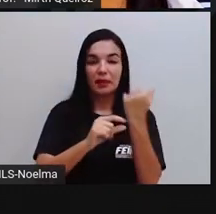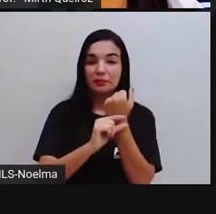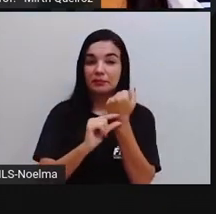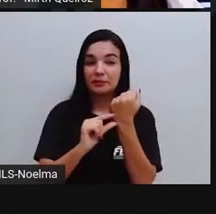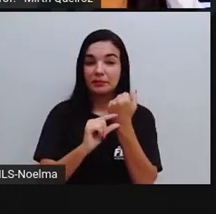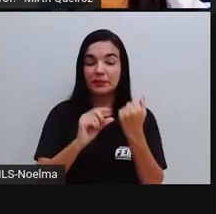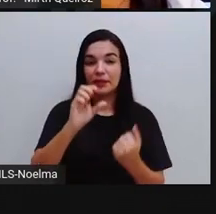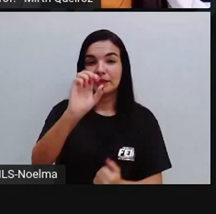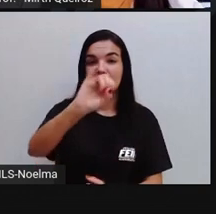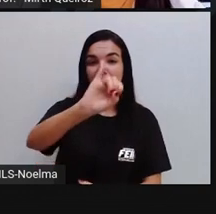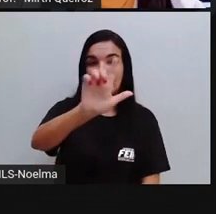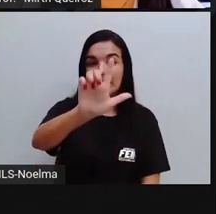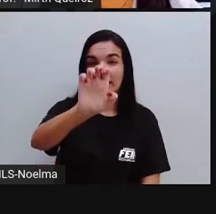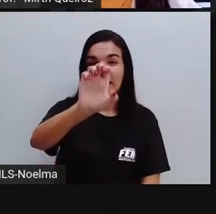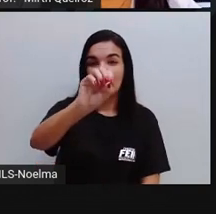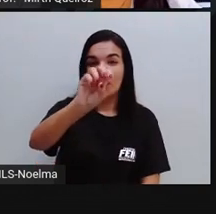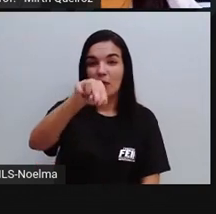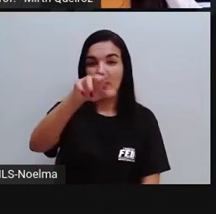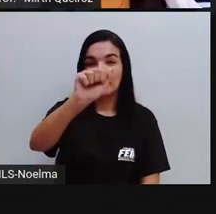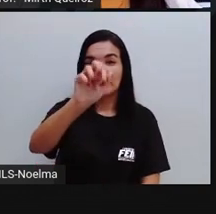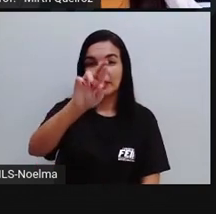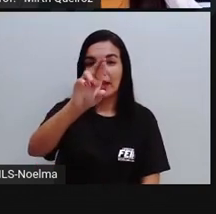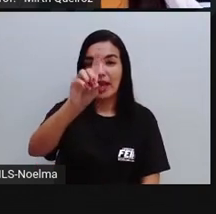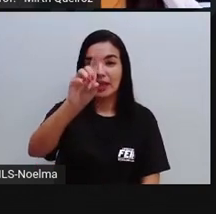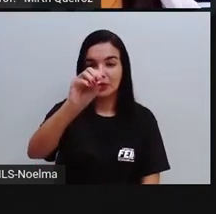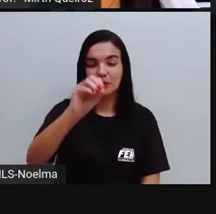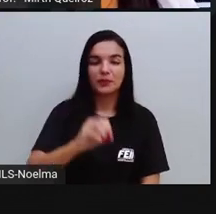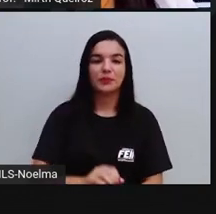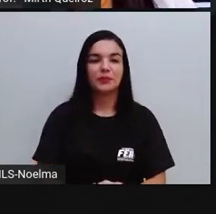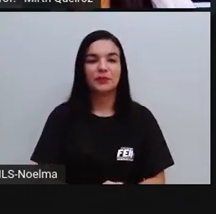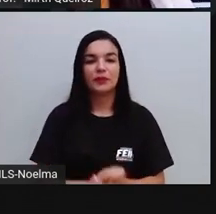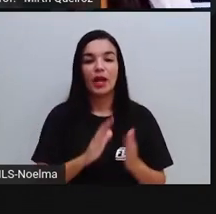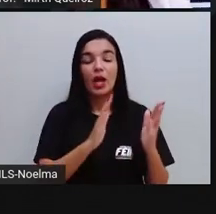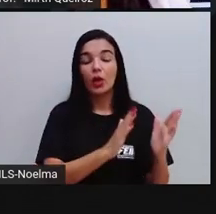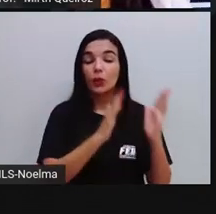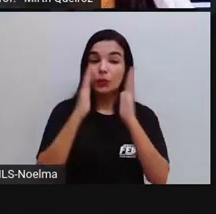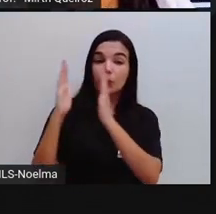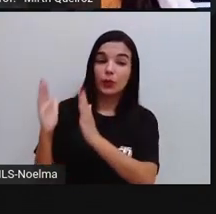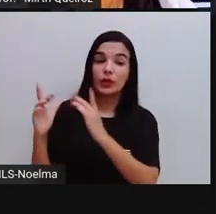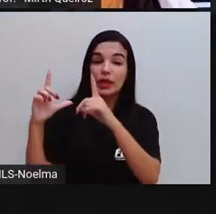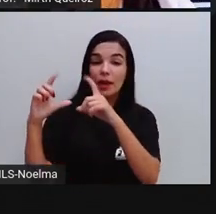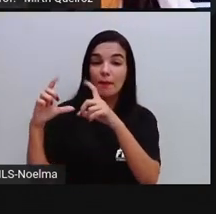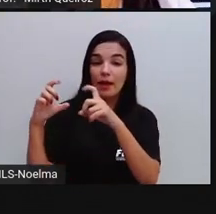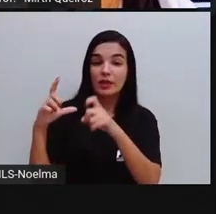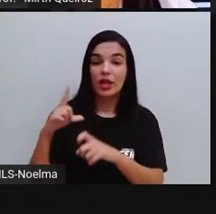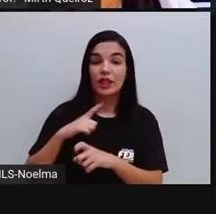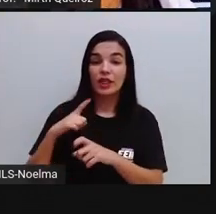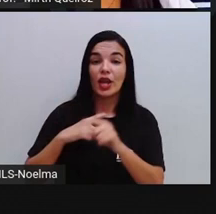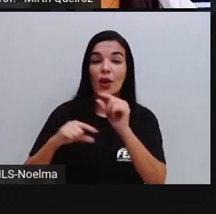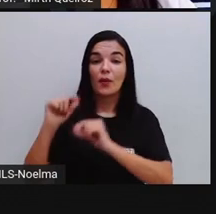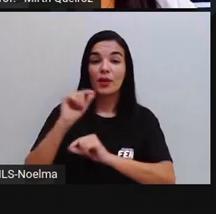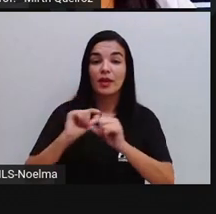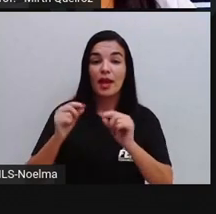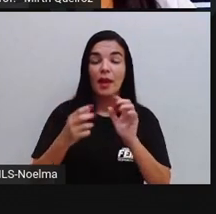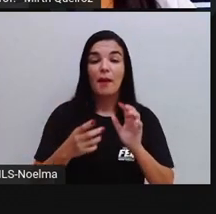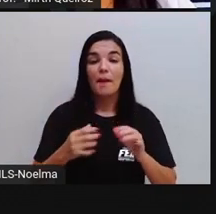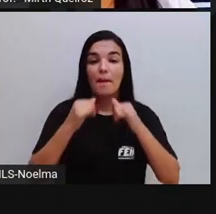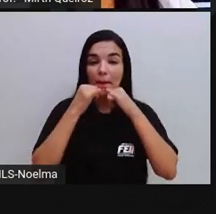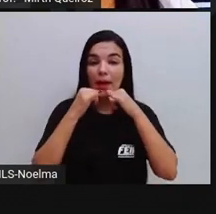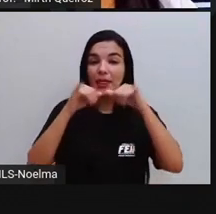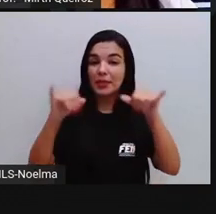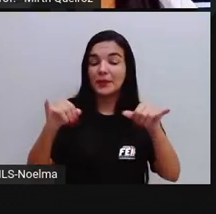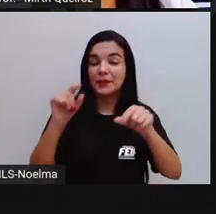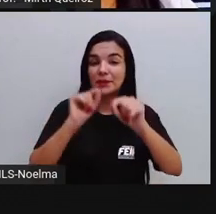criatividade aí nesse anúncio publicitário. Do outro lado nós temos aí uma propaganda, né? Um